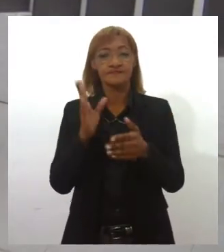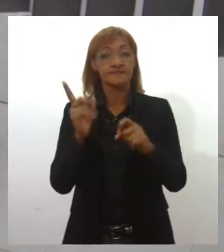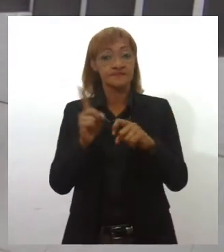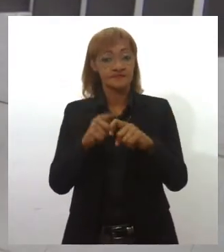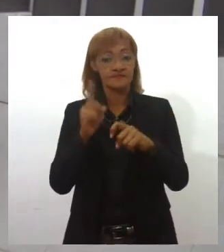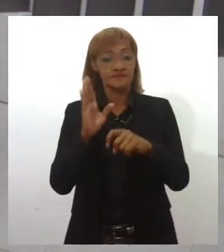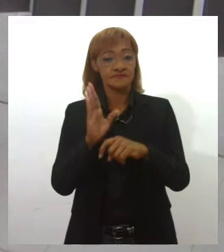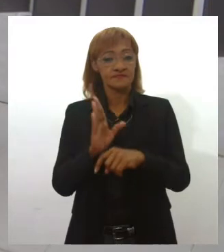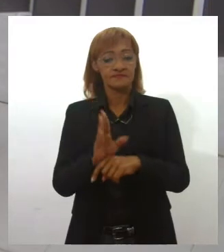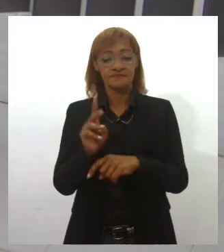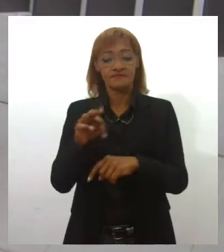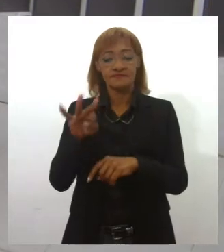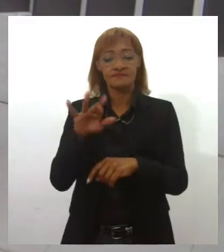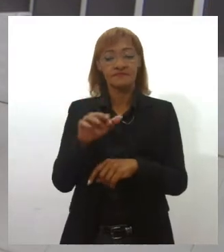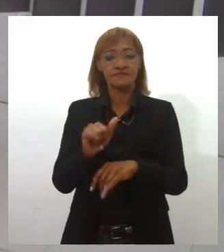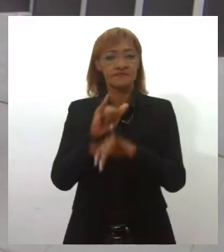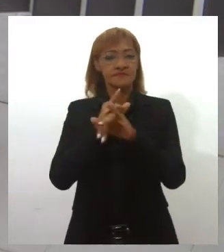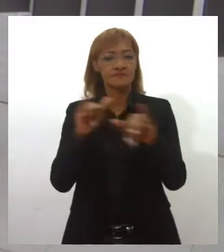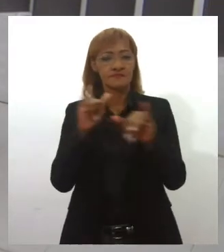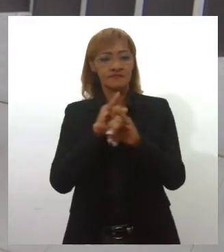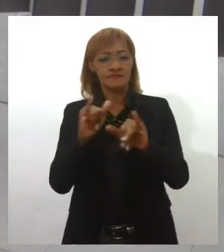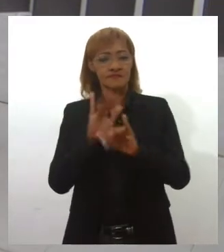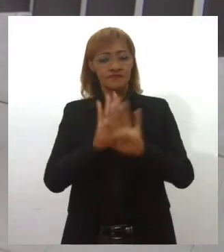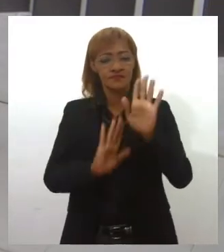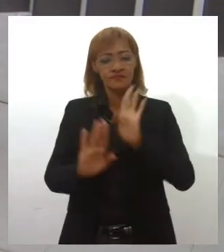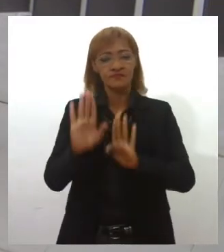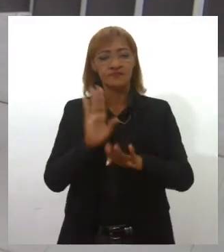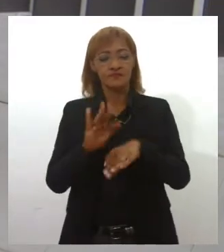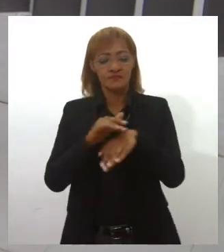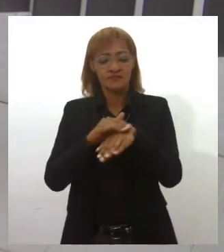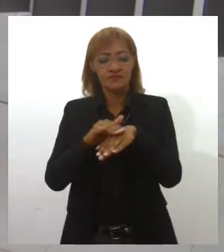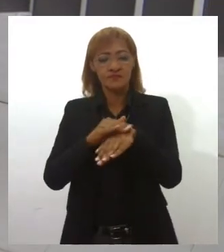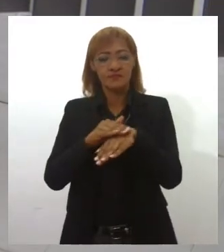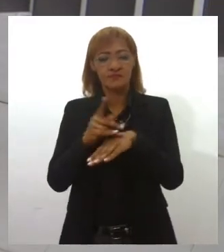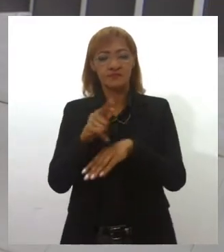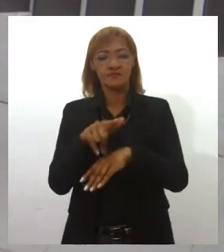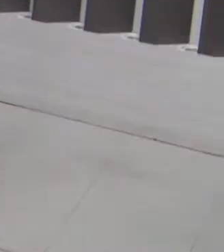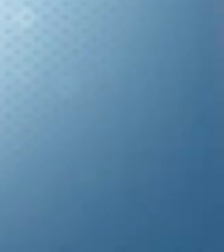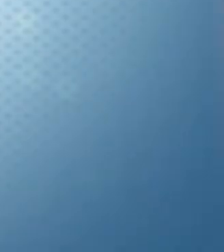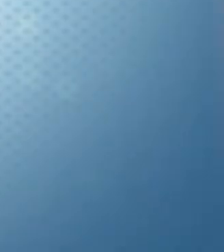Marta Débora faz um alerta sobre os cuidados com a pele durante o verão.